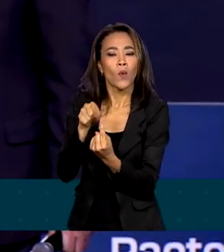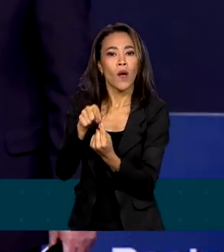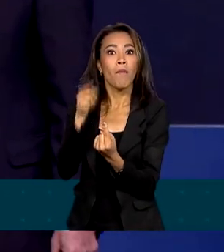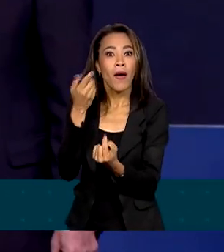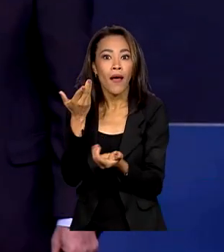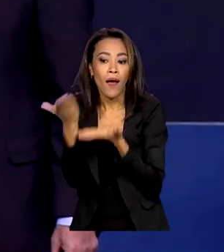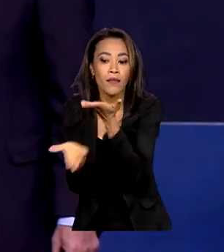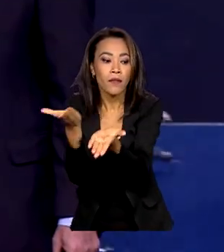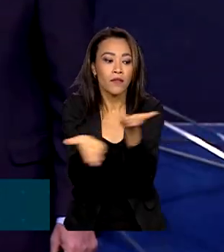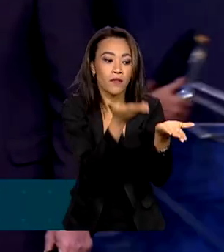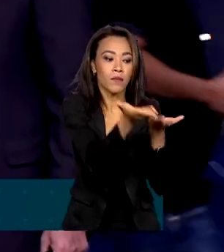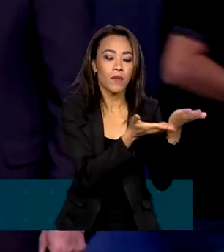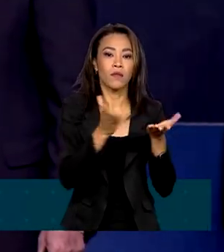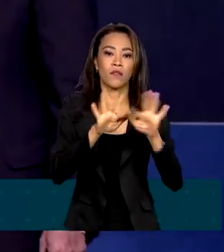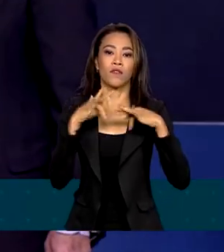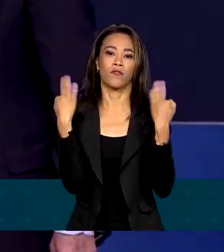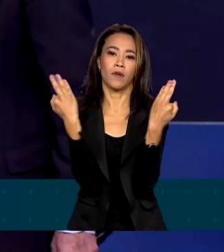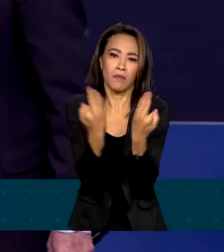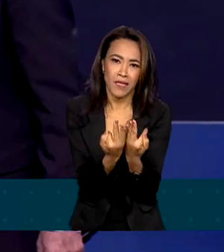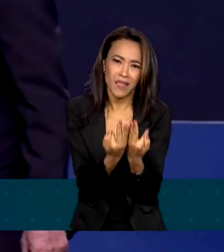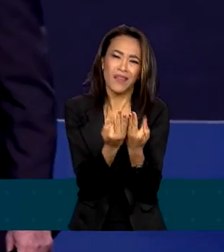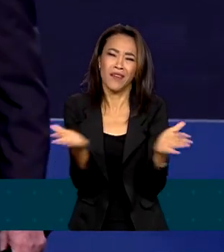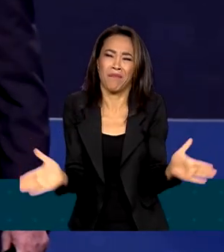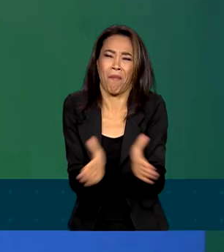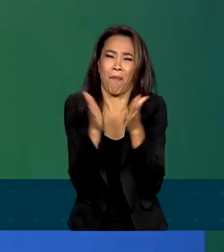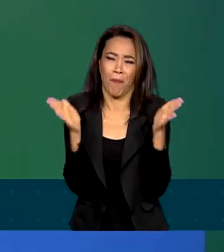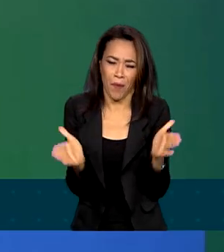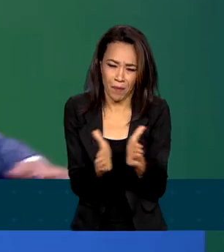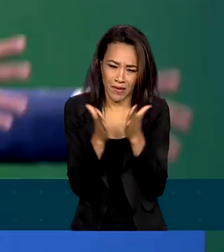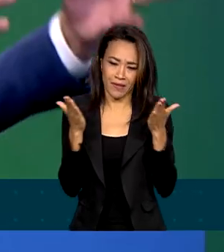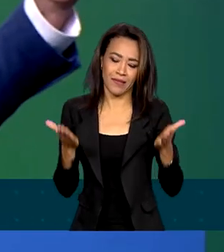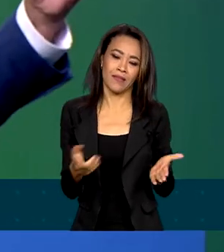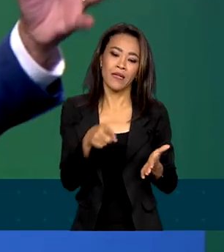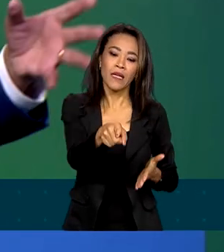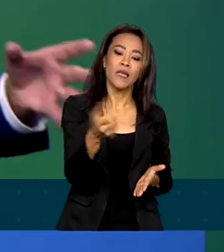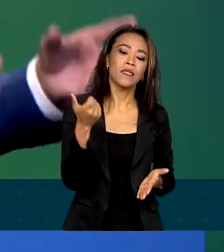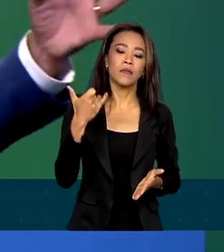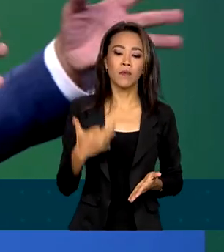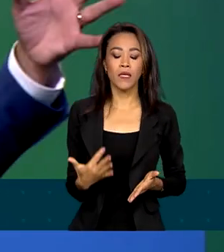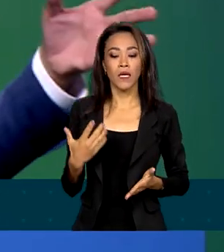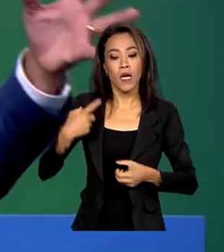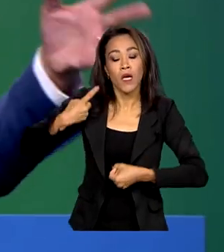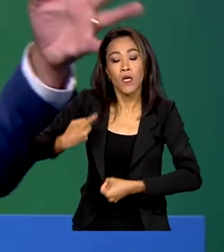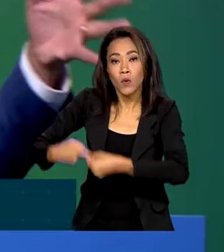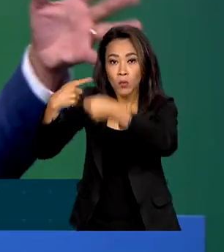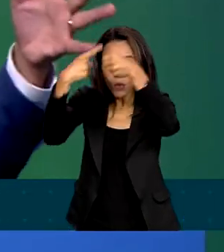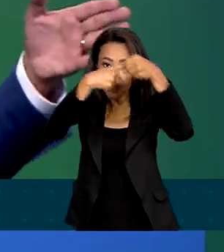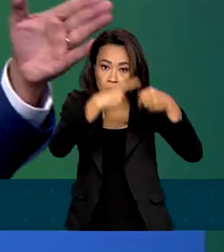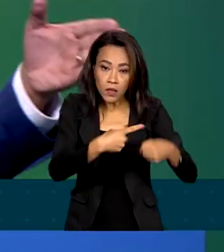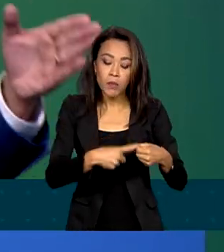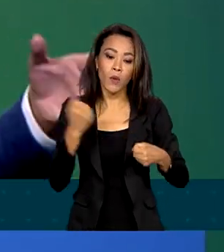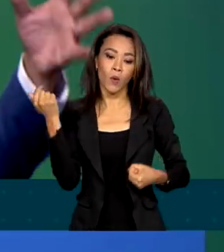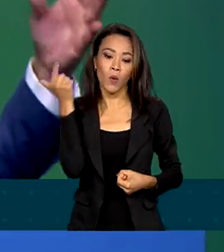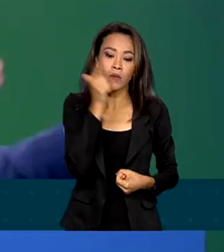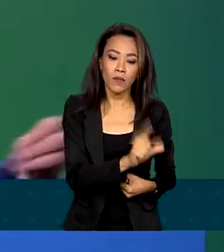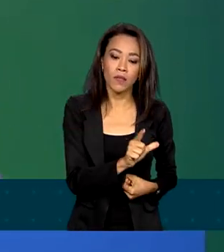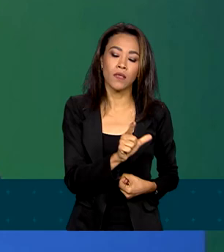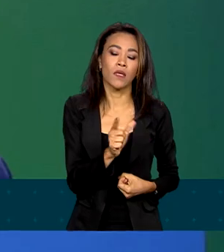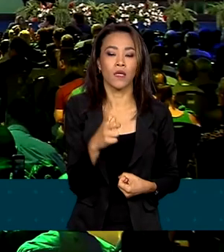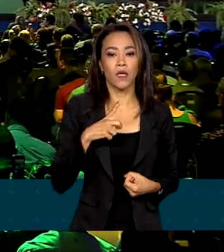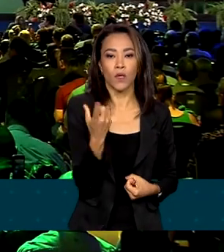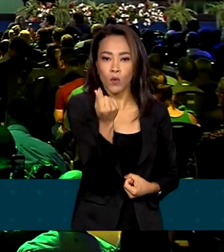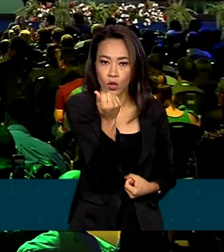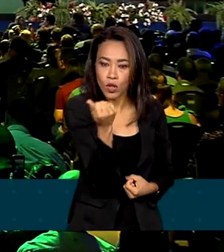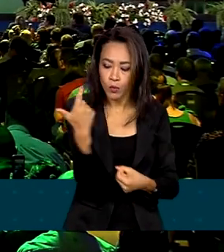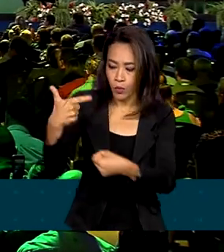atendimento de famílias em situação de extrema pobreza. Para que os municípios possam ali ter a condição de ter o dinheiro